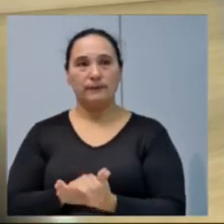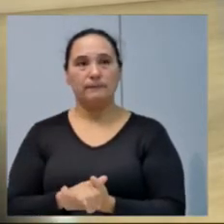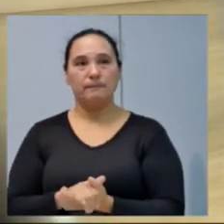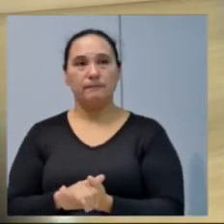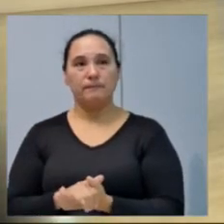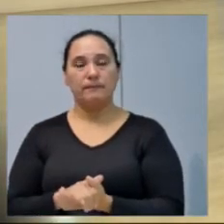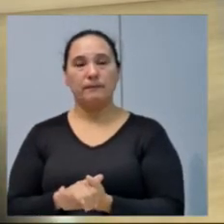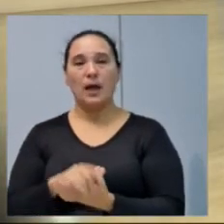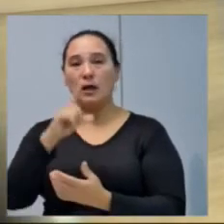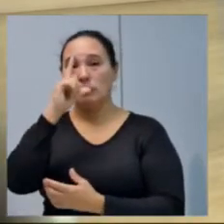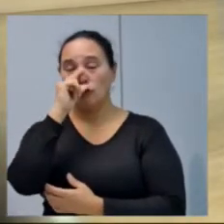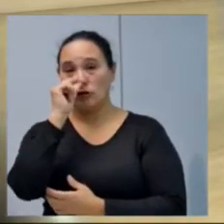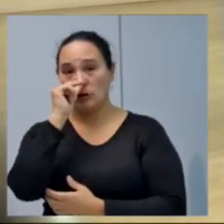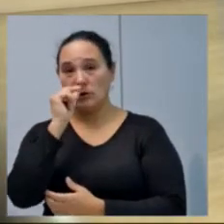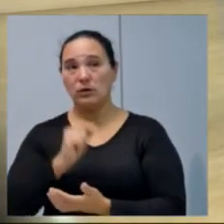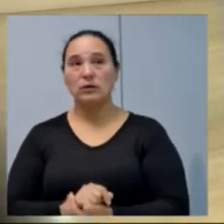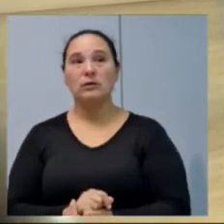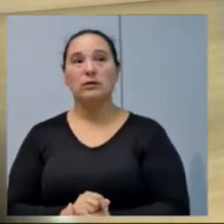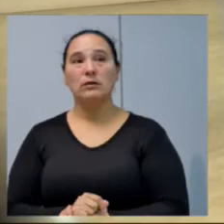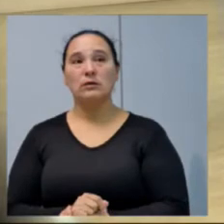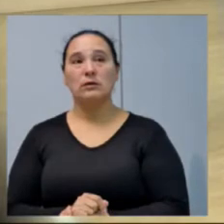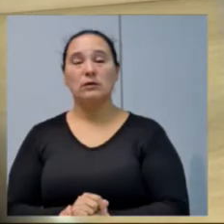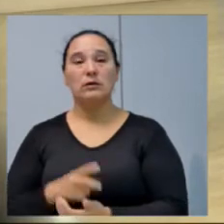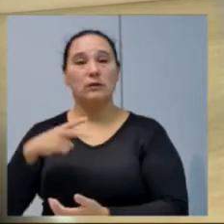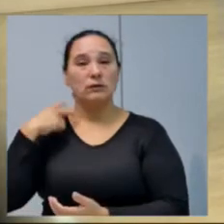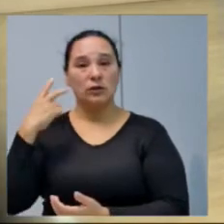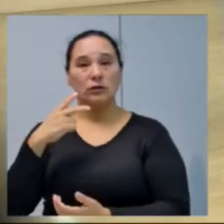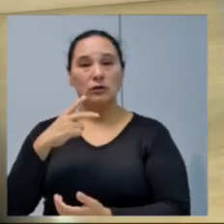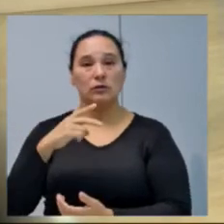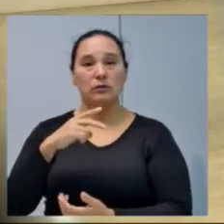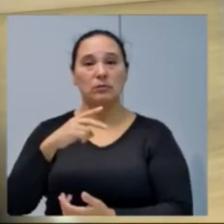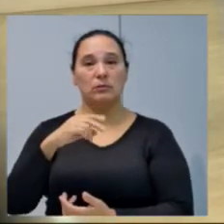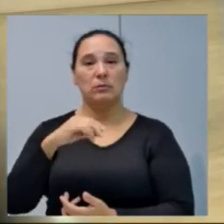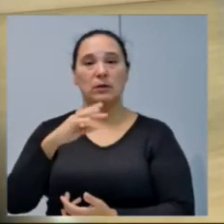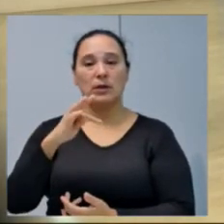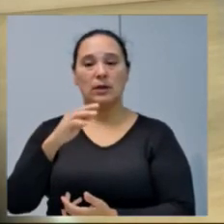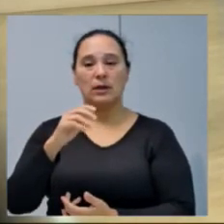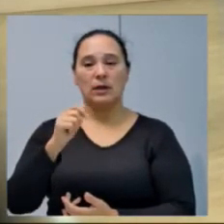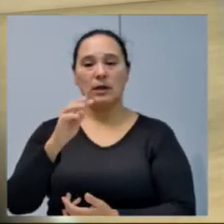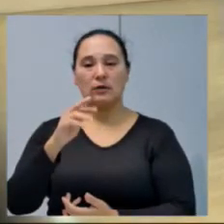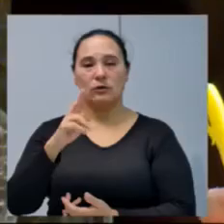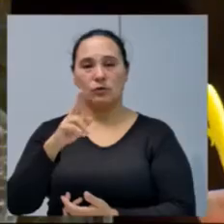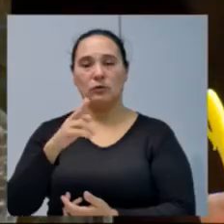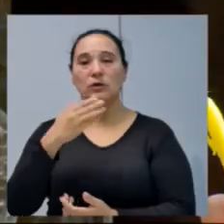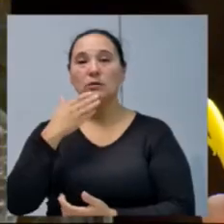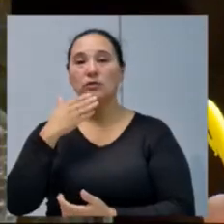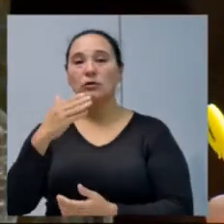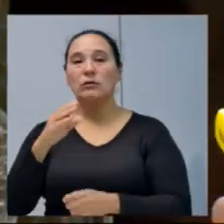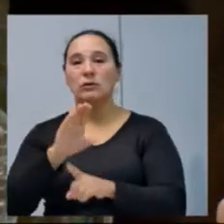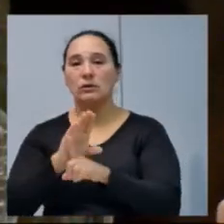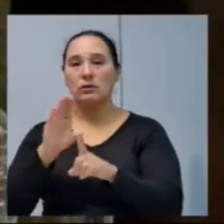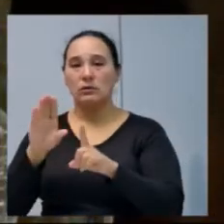vereador Tchek, vereador João Paulo. Bem, esse é um pedido da comunidade,